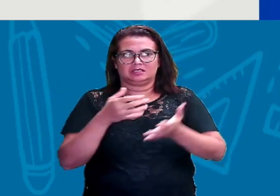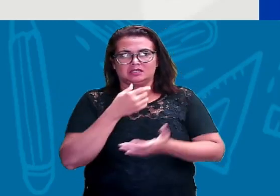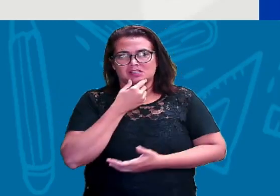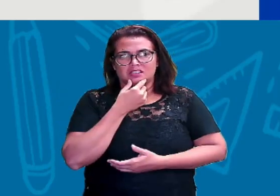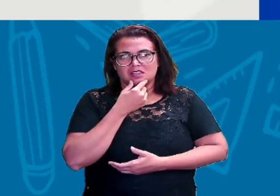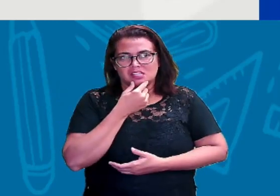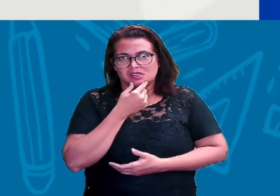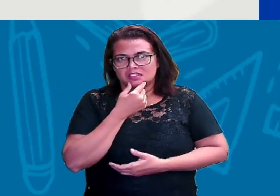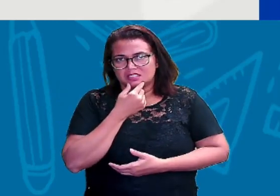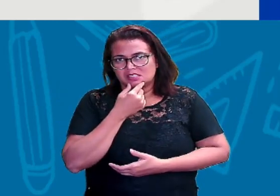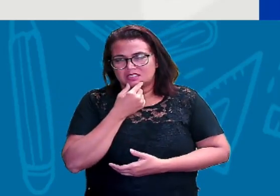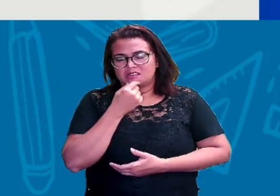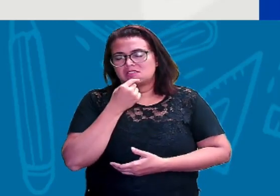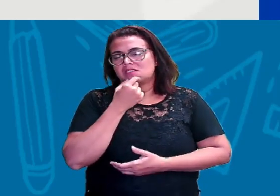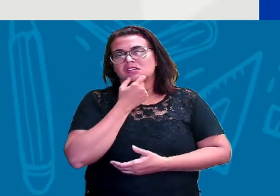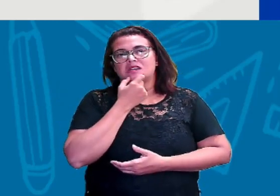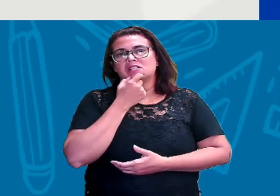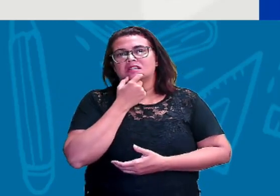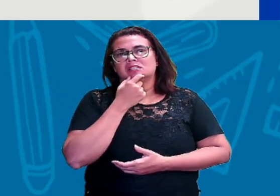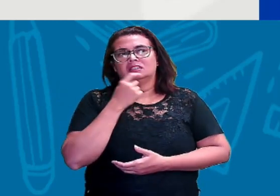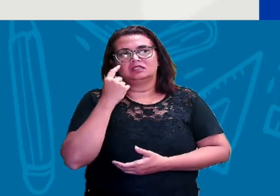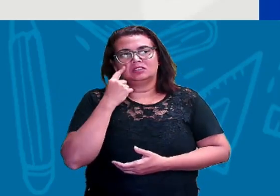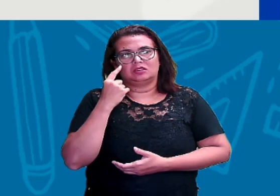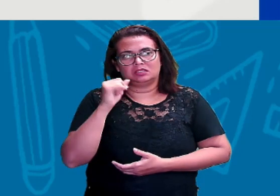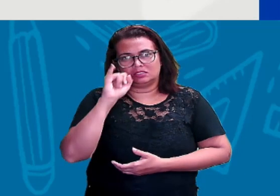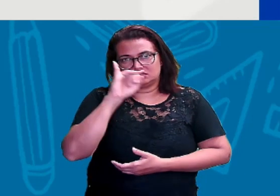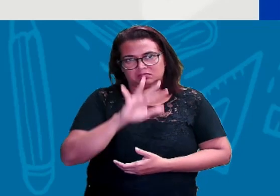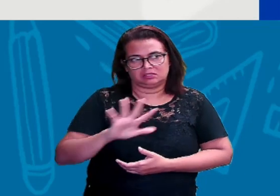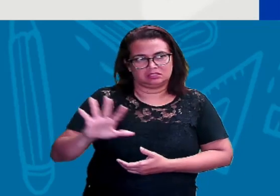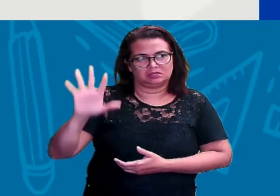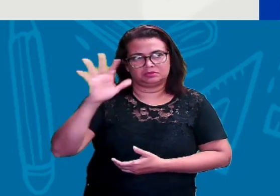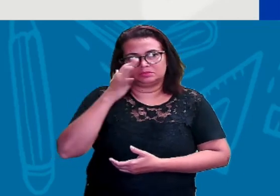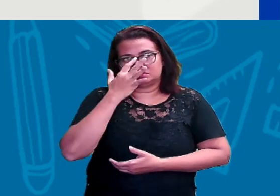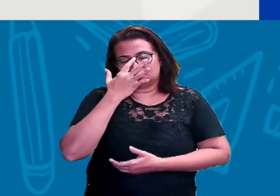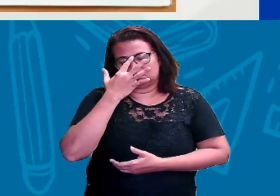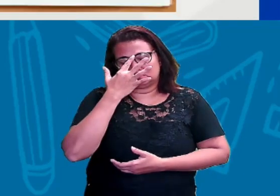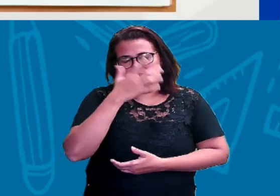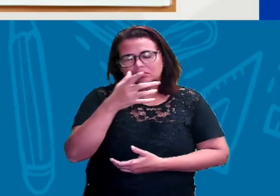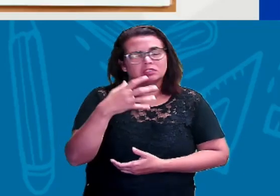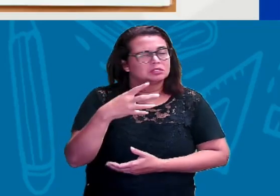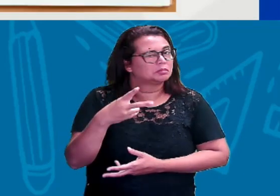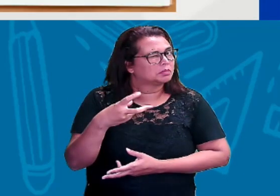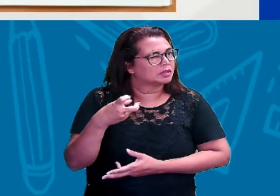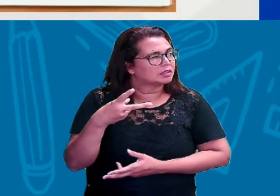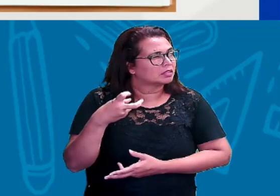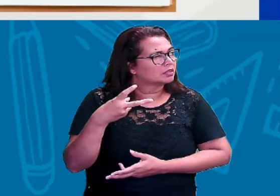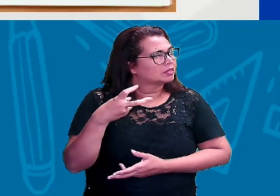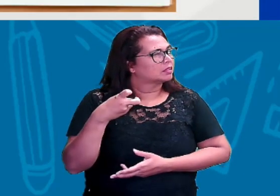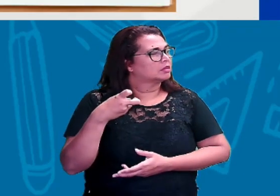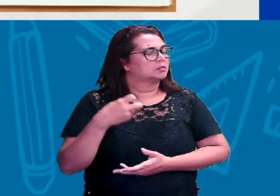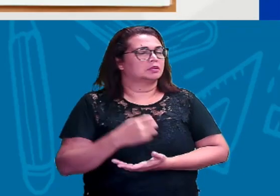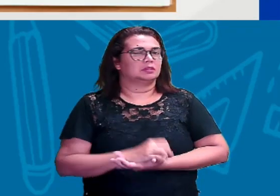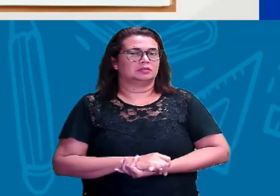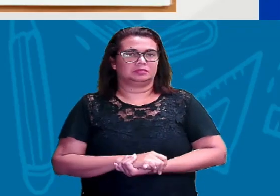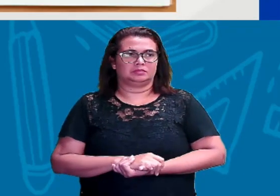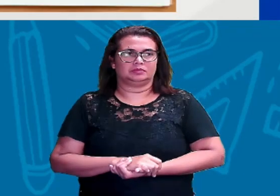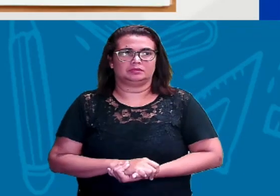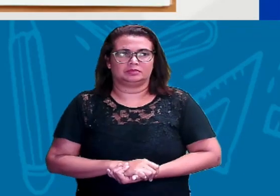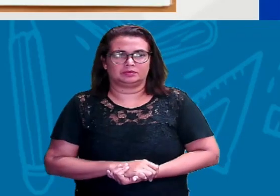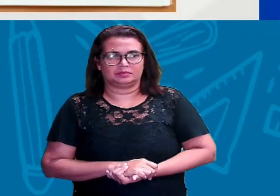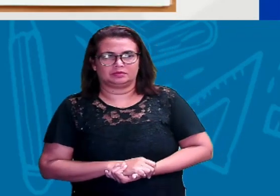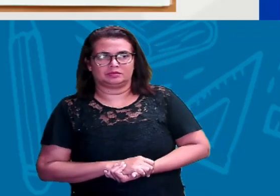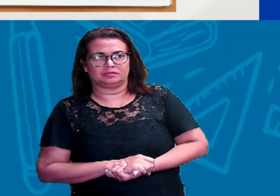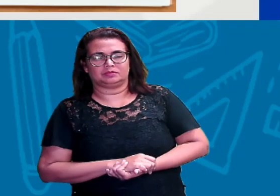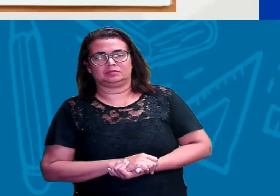Bom, olhando aí a imagem, já deu para ter uma noção. Agora, um pouco mais